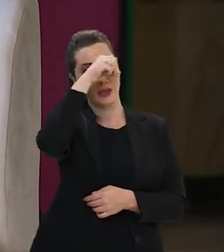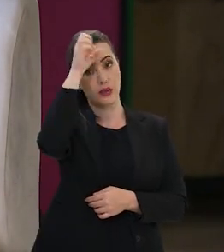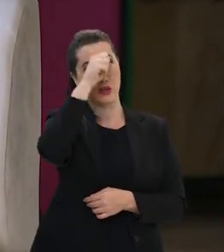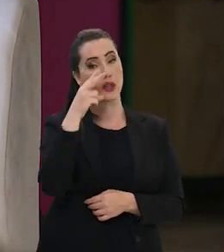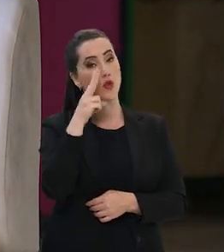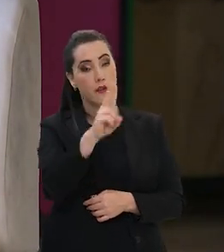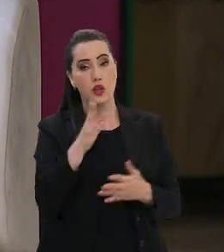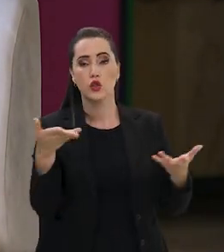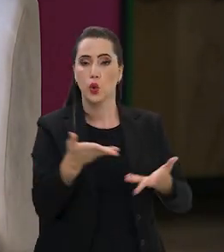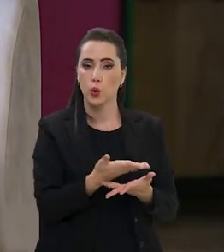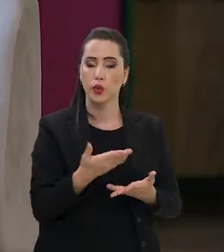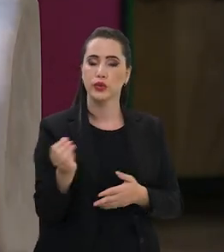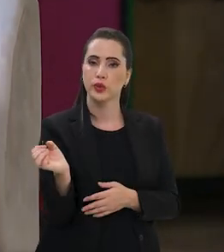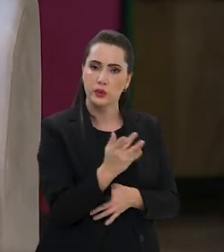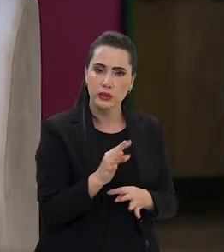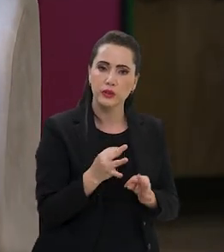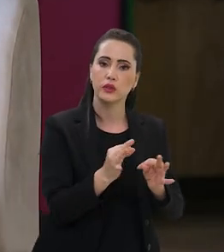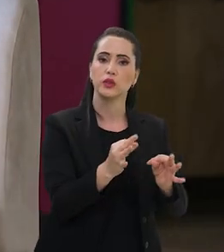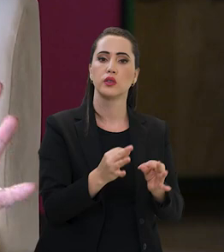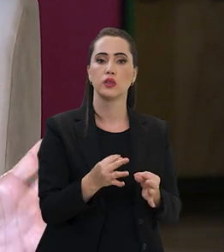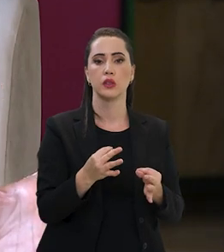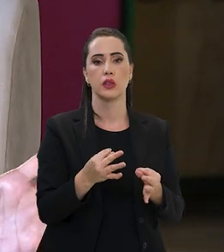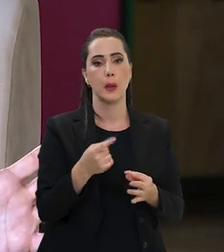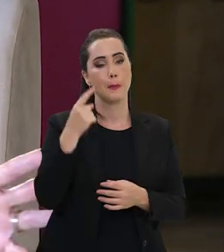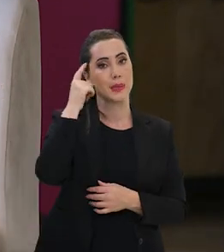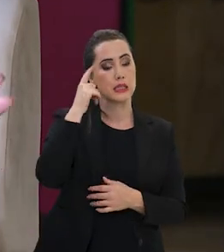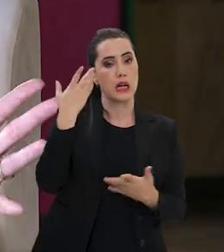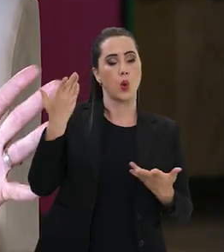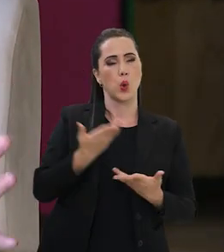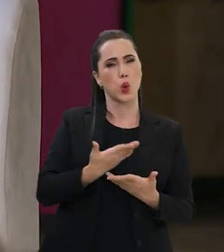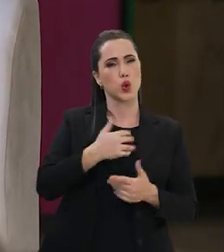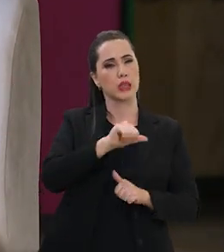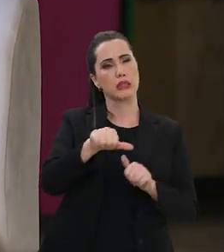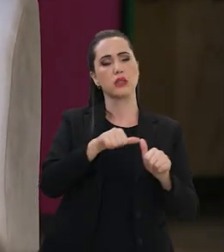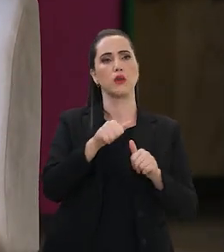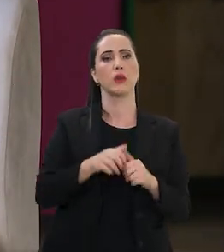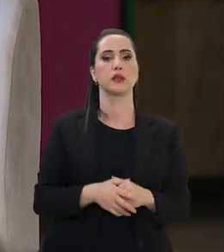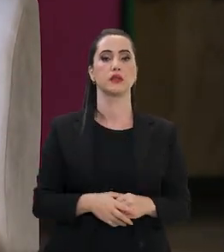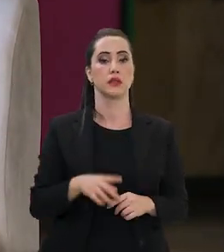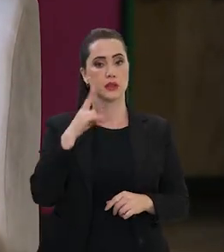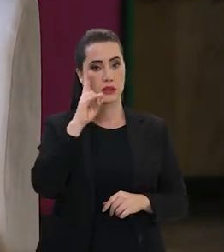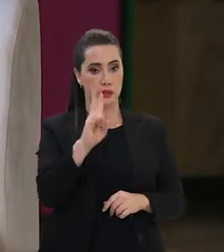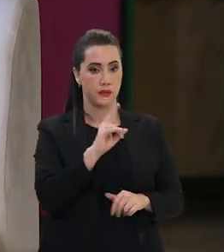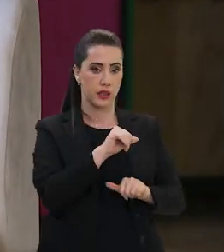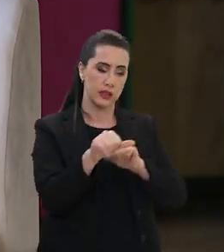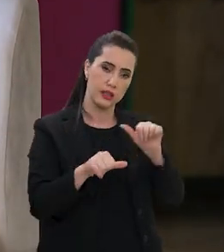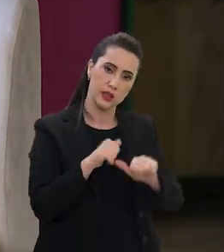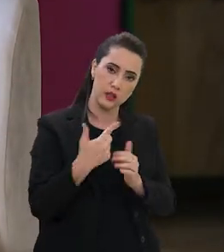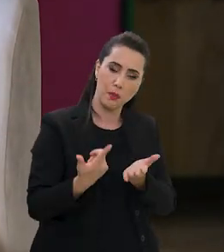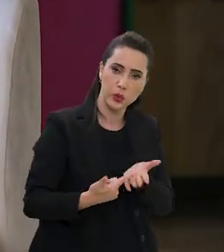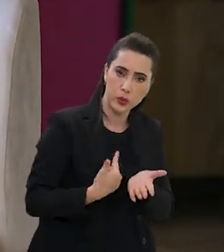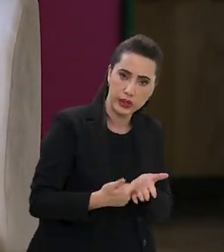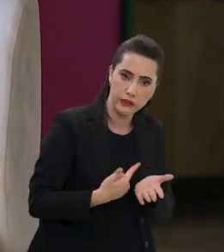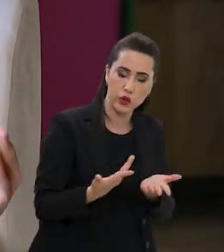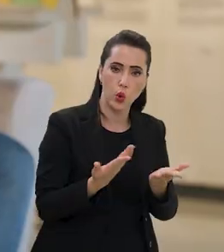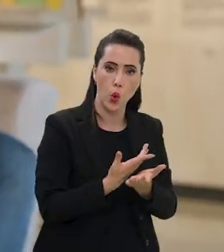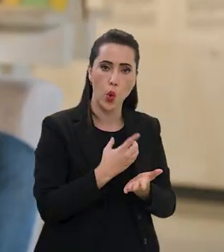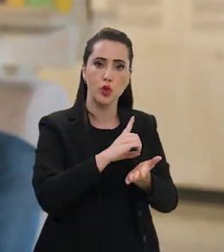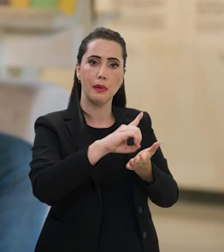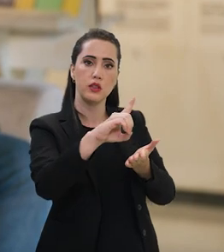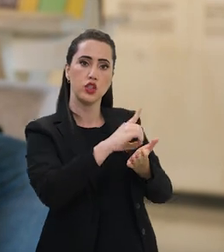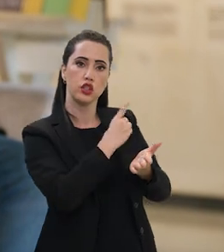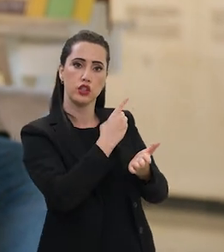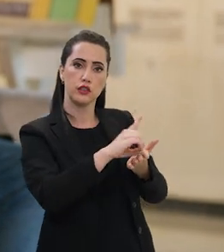eficazes no nosso aprendizado. dentro dessa lógica da inovação que a gente está aqui imerso nessa lógica nesse momento, a gente tem a